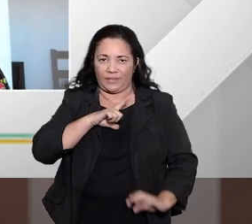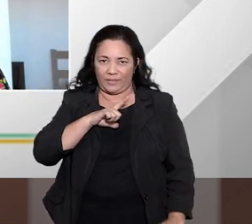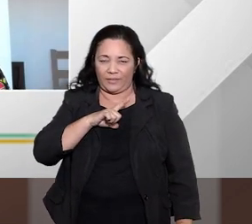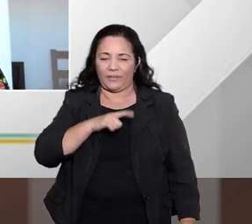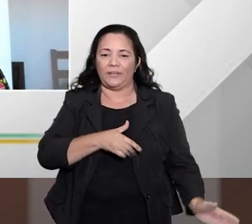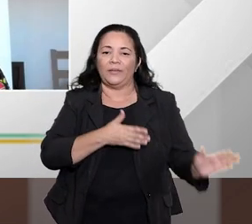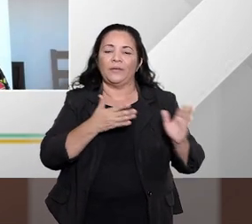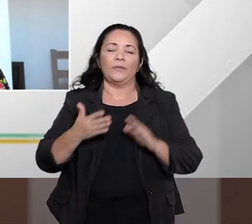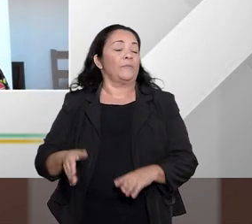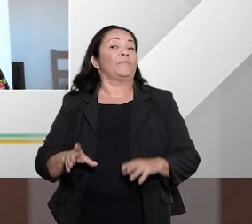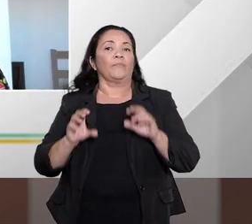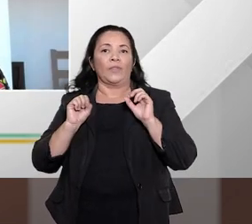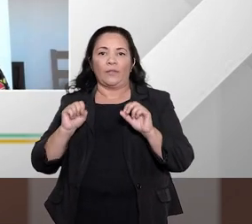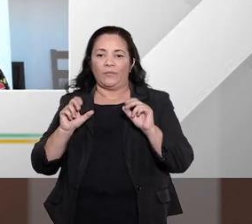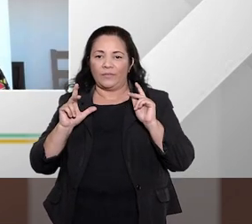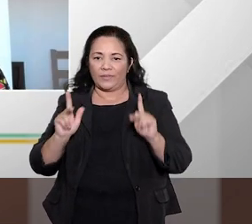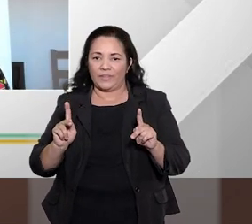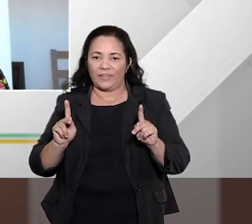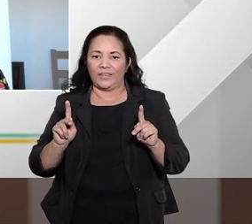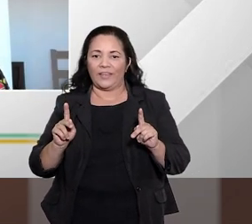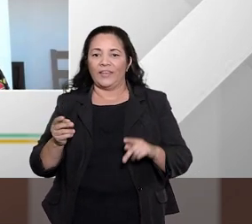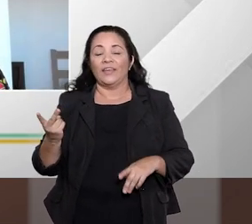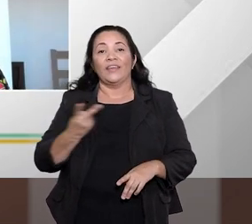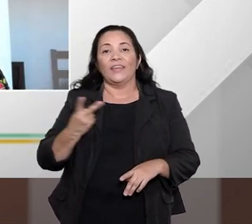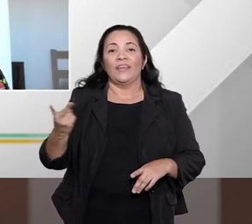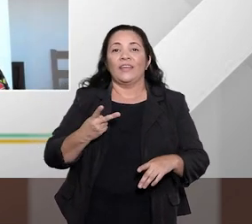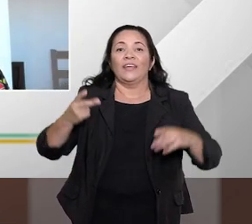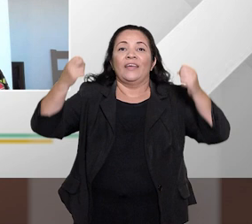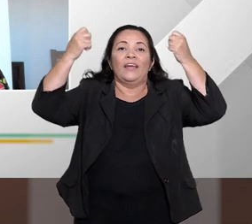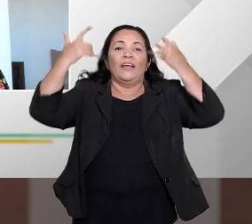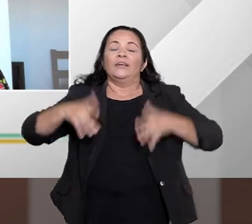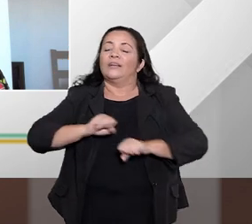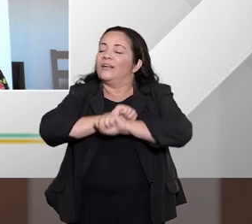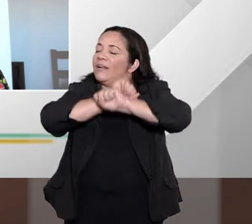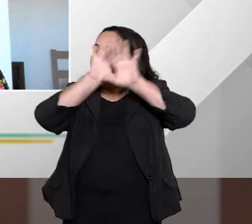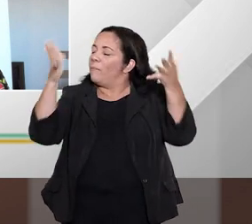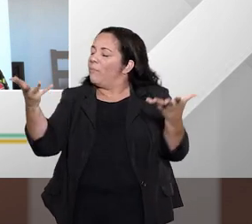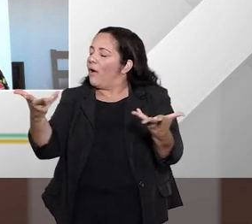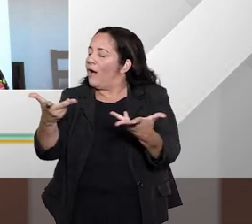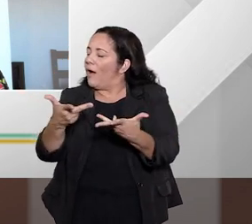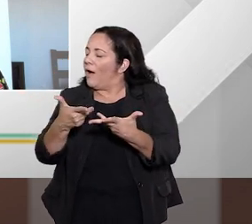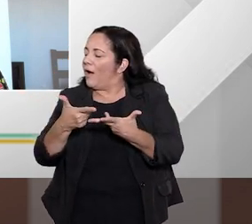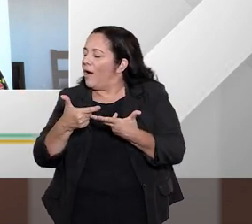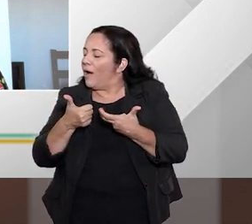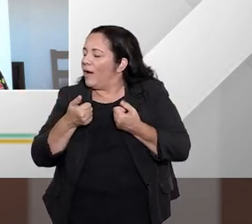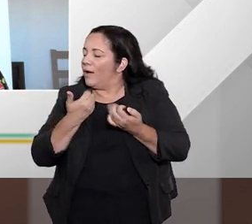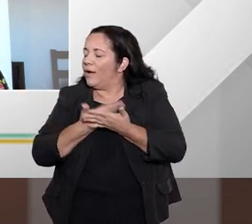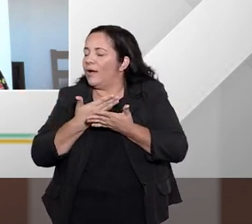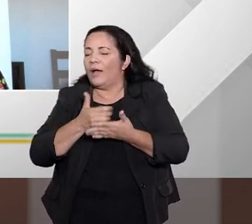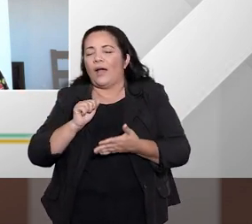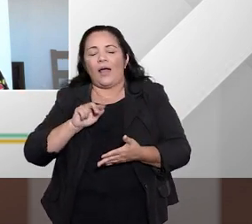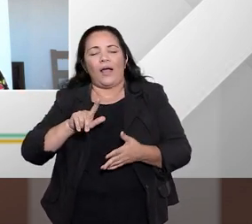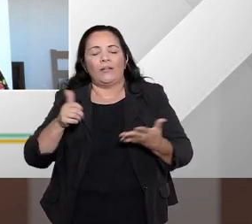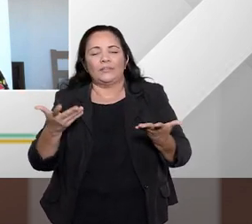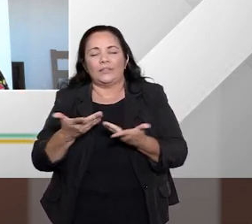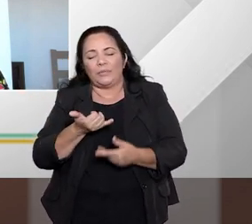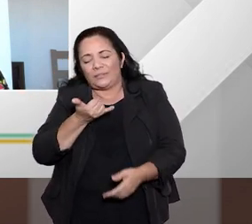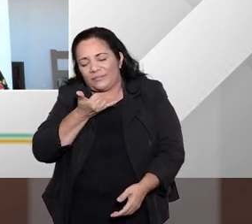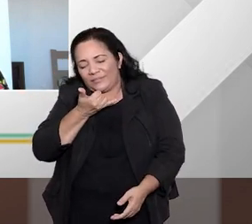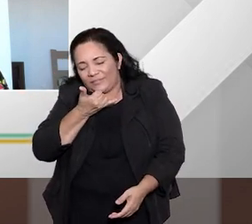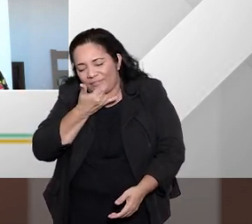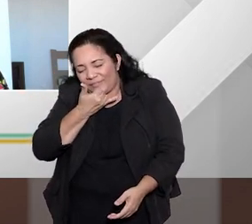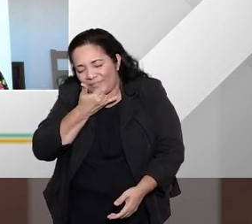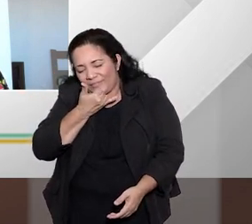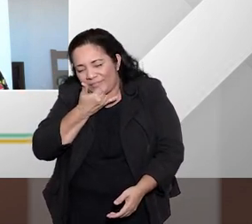ok a gente sempre fala assim que são brilhantes os esclarecimentos e aula foi excelente mas é uma pena a gente está acabando o nosso programa